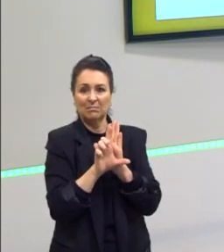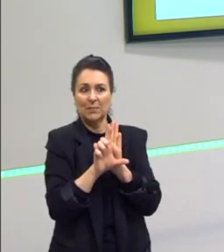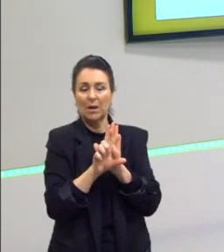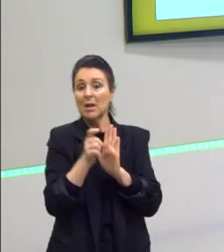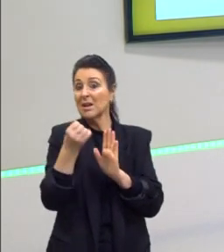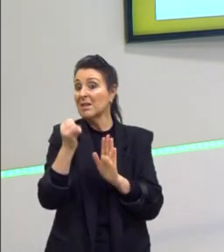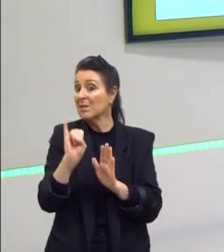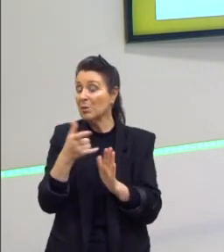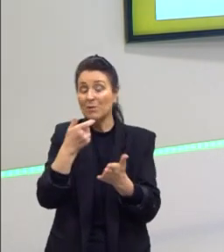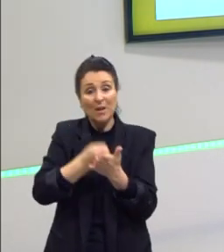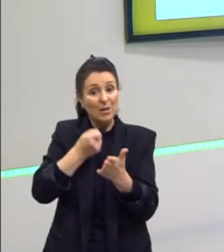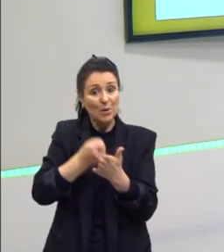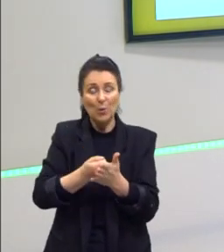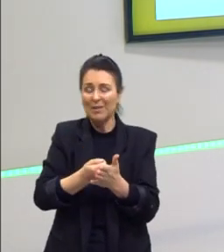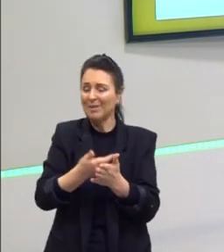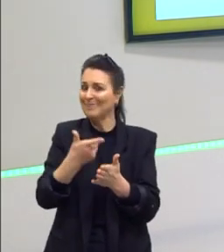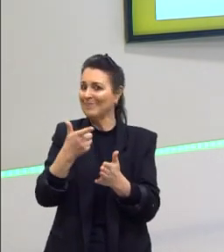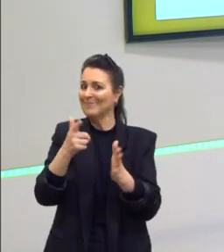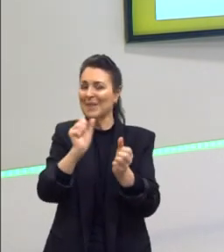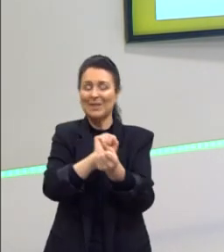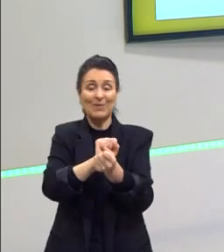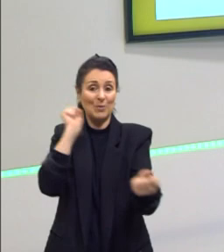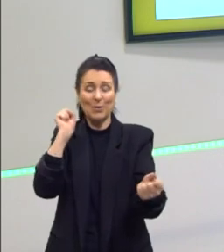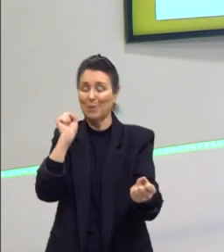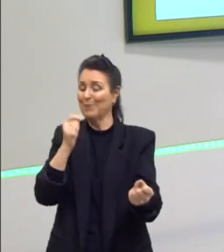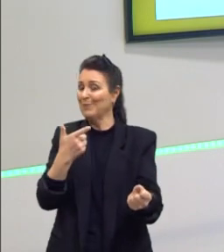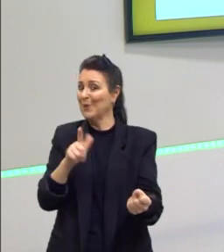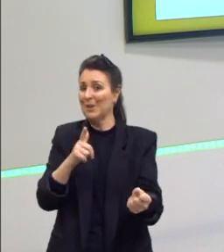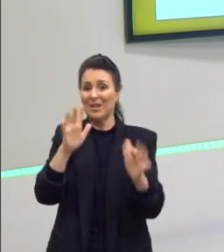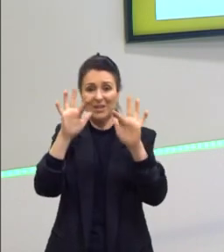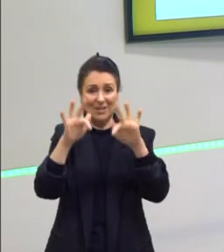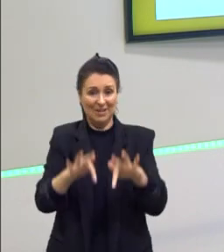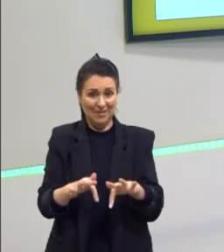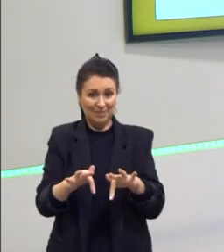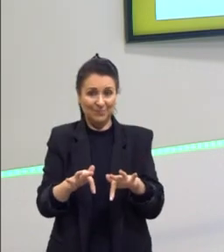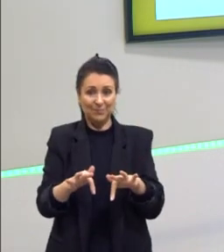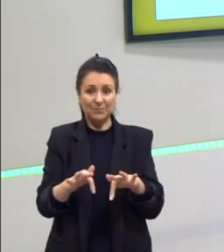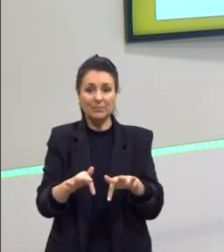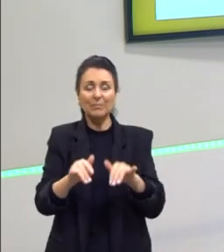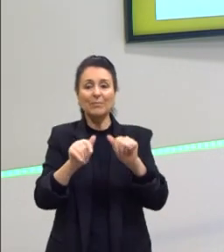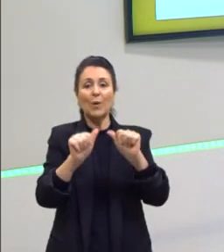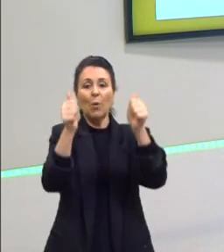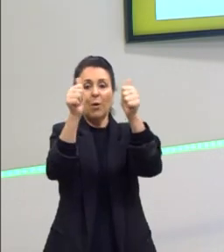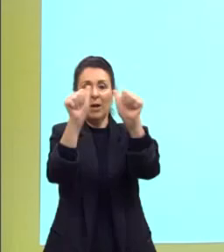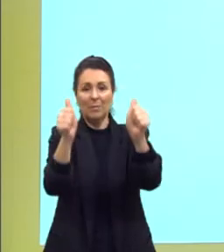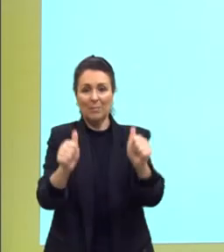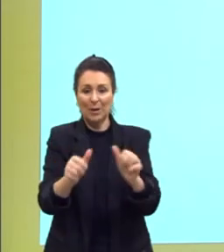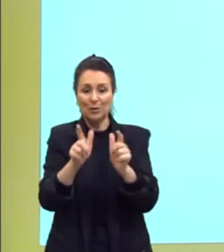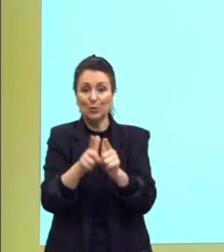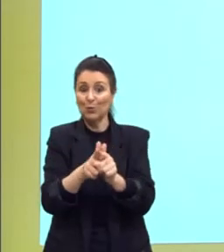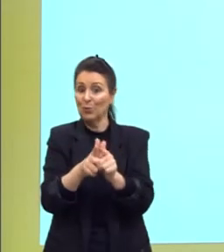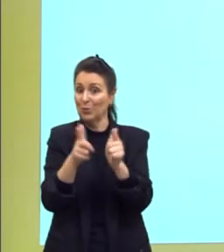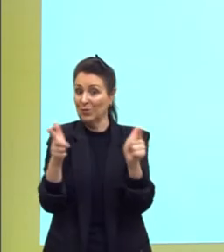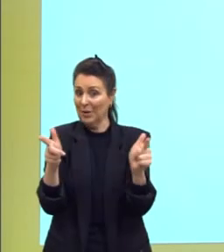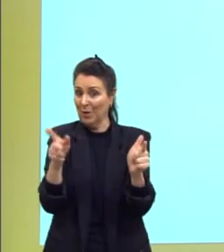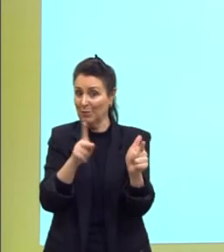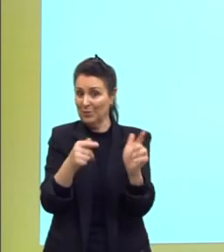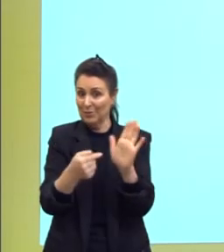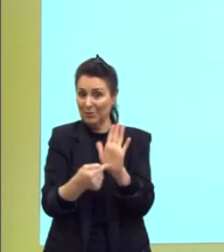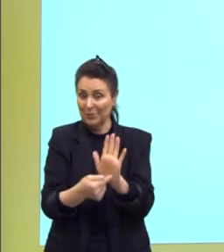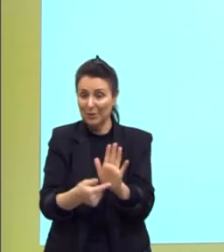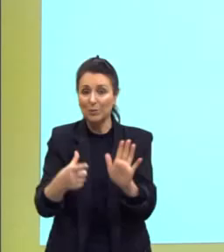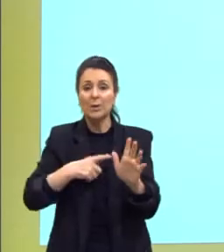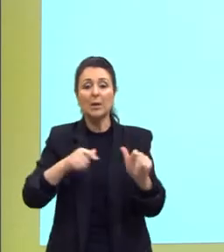teria terminado no Brasil. E aqui a gente tem, então, uma imagem desse jornal, Libertador, e uma